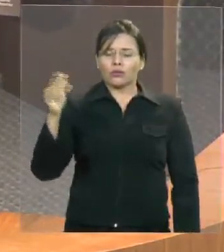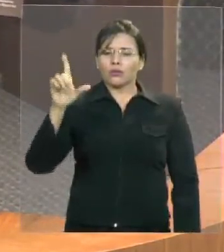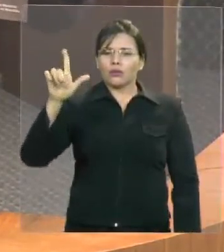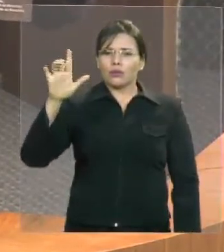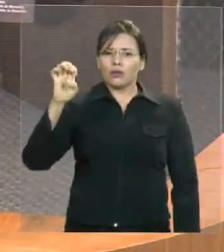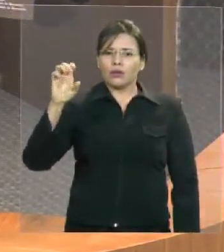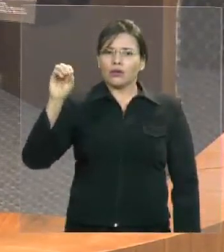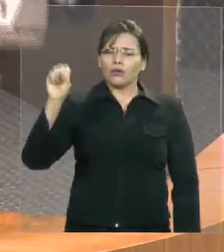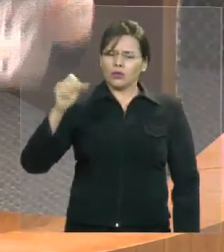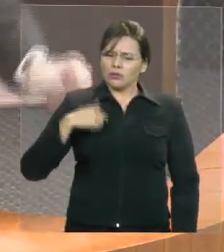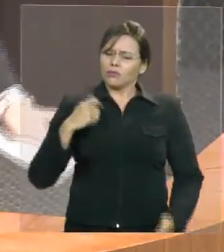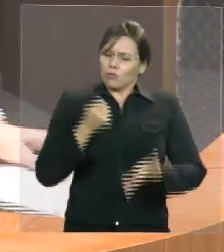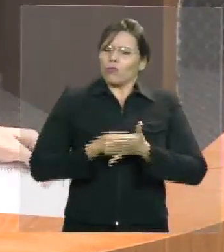agora nós vamos cobrar. Muito obrigado a todos.